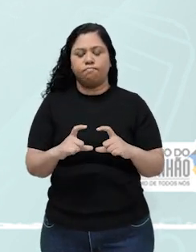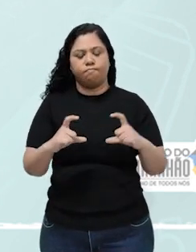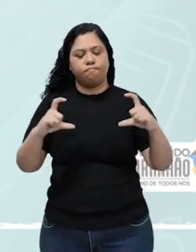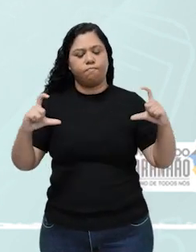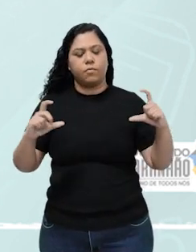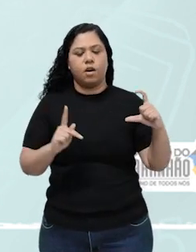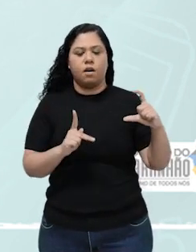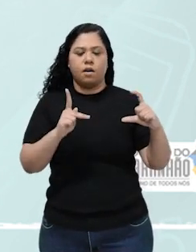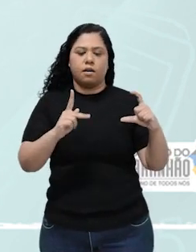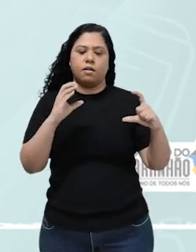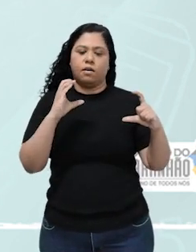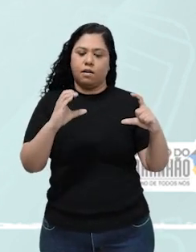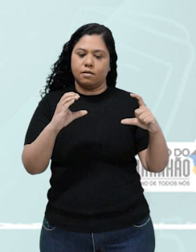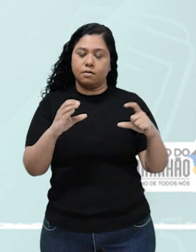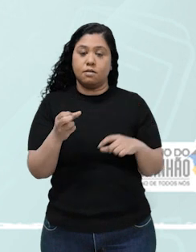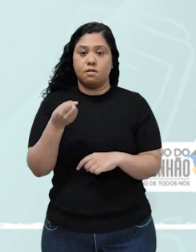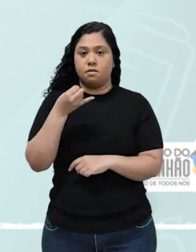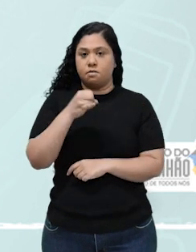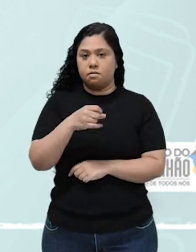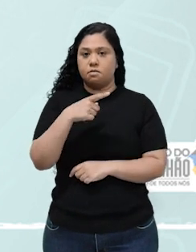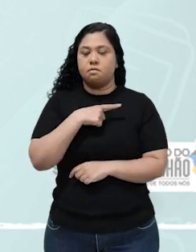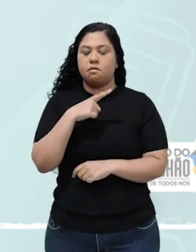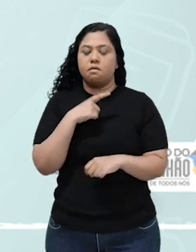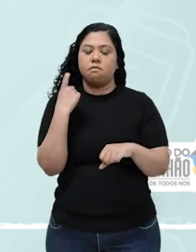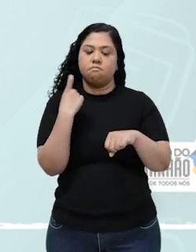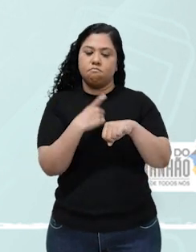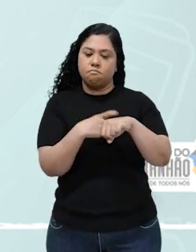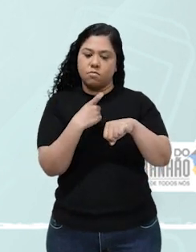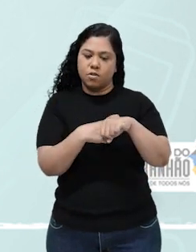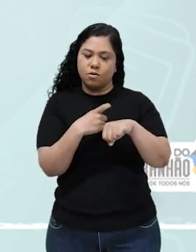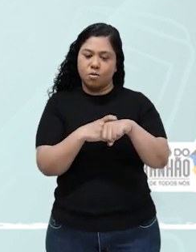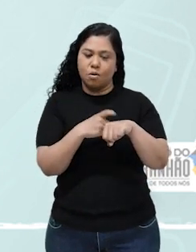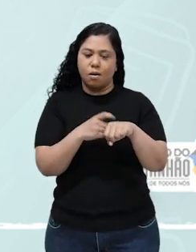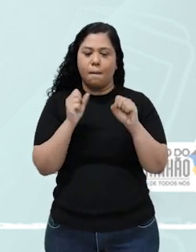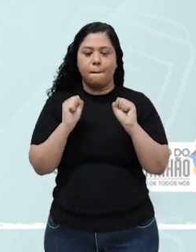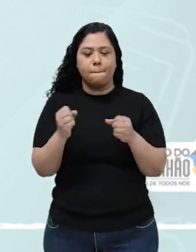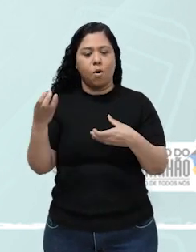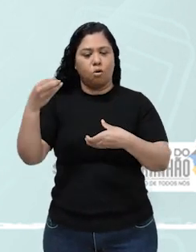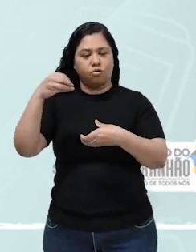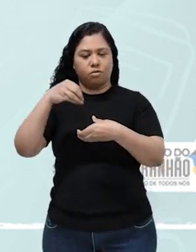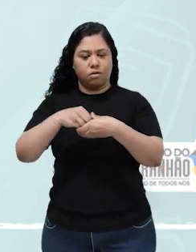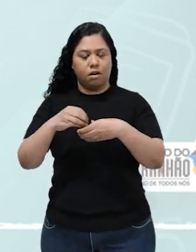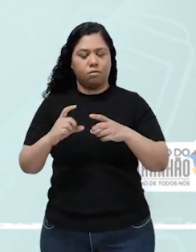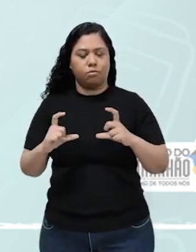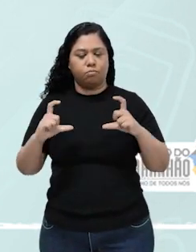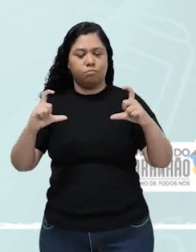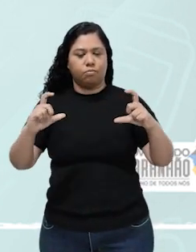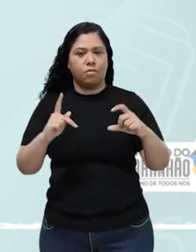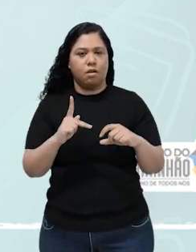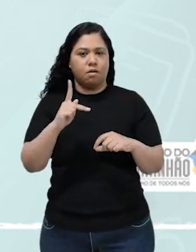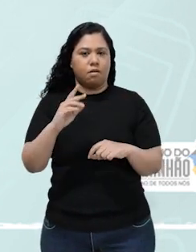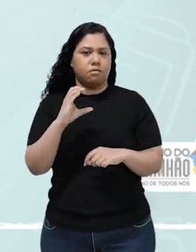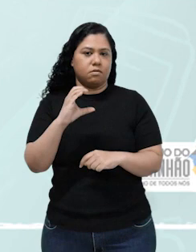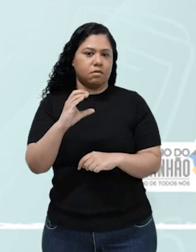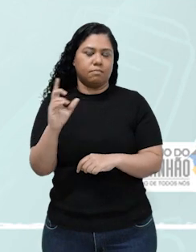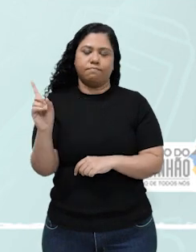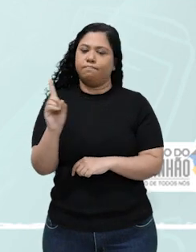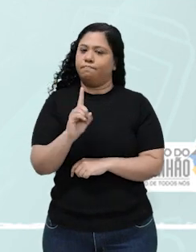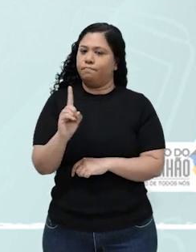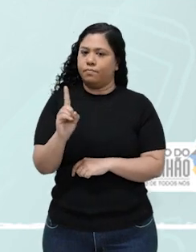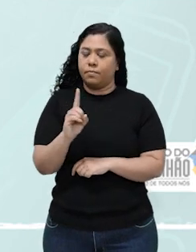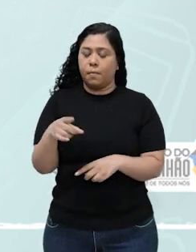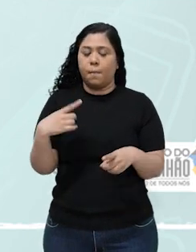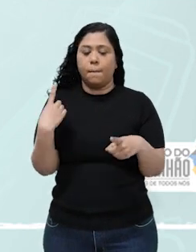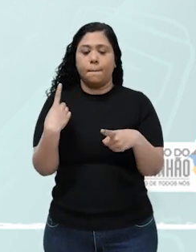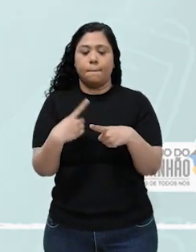Então, se eu tenho substâncias sólidas, elas não vão entrar na constante de equilíbrio. Por quê?